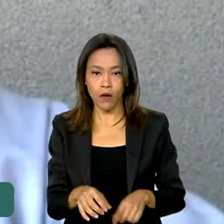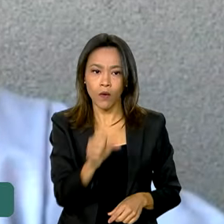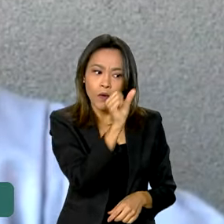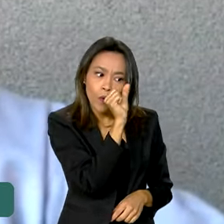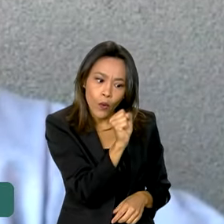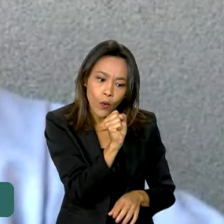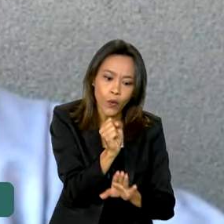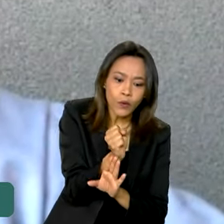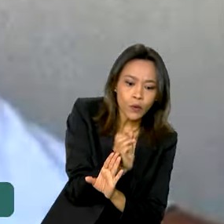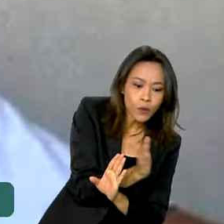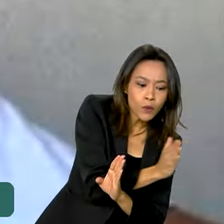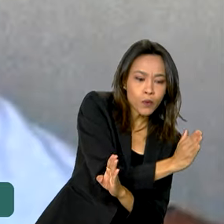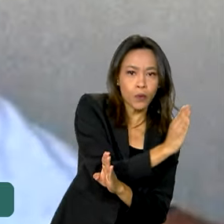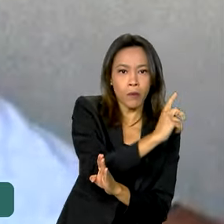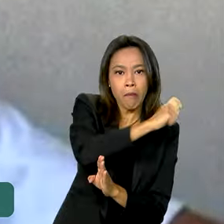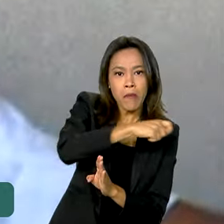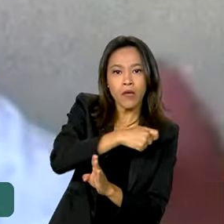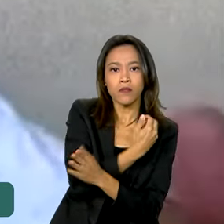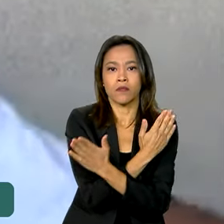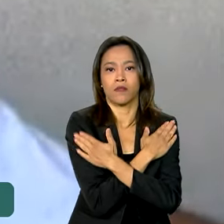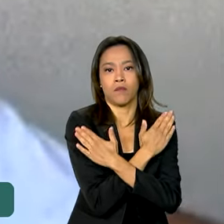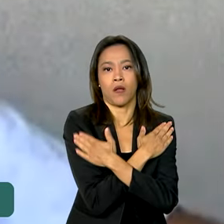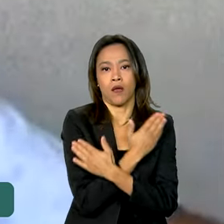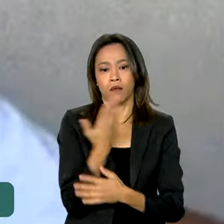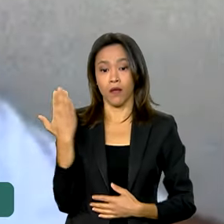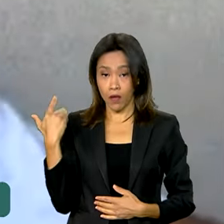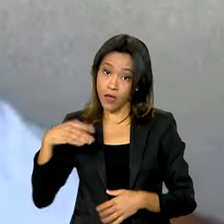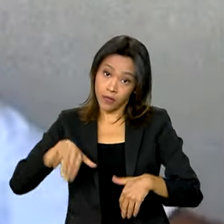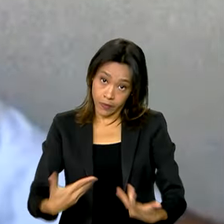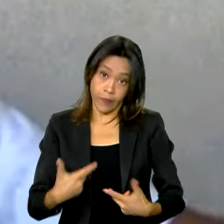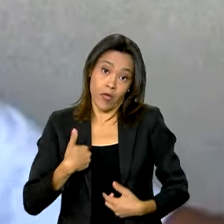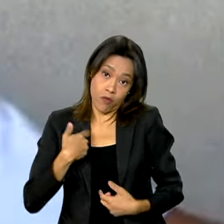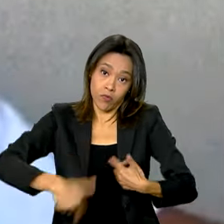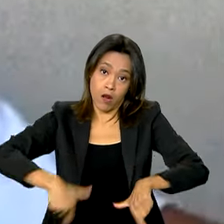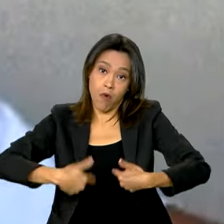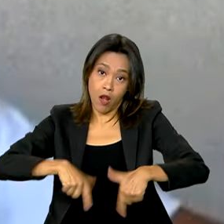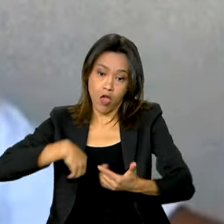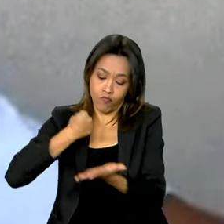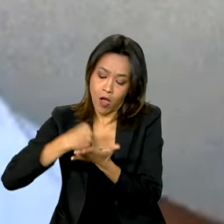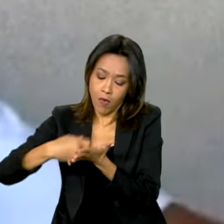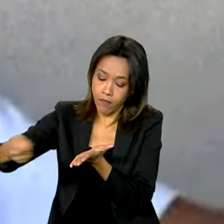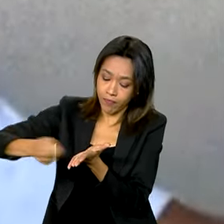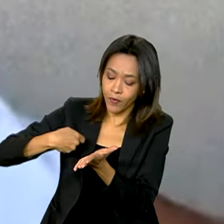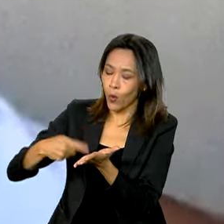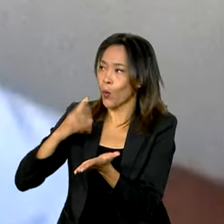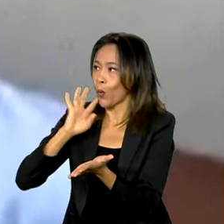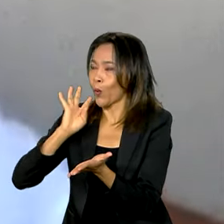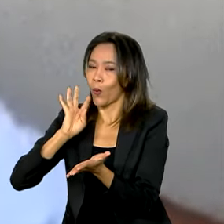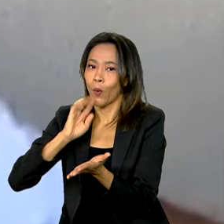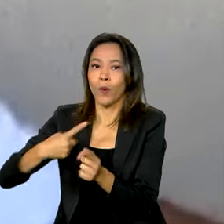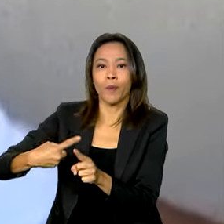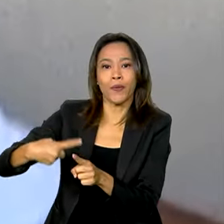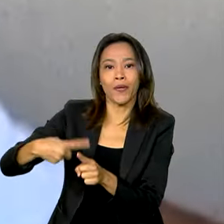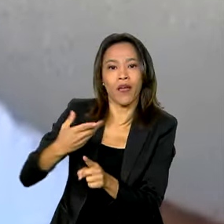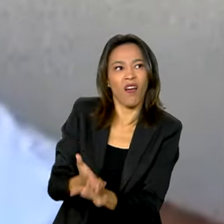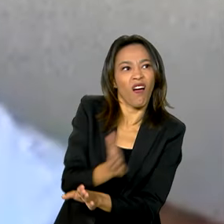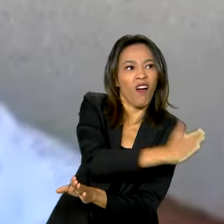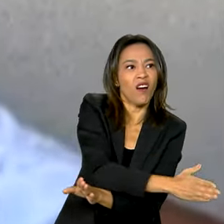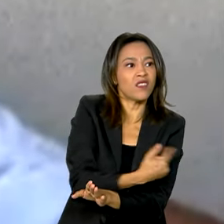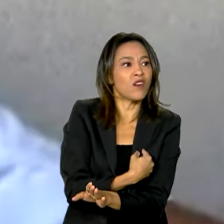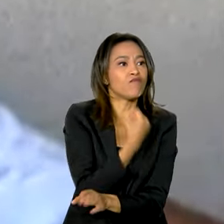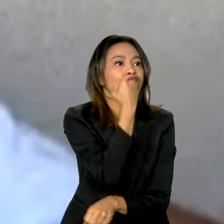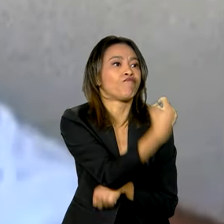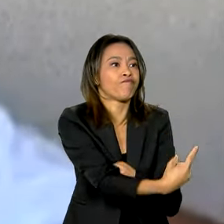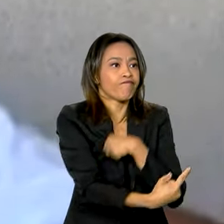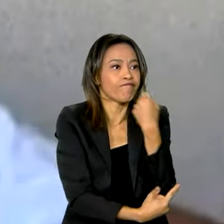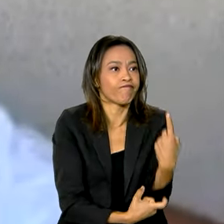meses desempregado então eu trabalhando de carteira assinada é muito mais bacana do que eu estar fazendo o bico